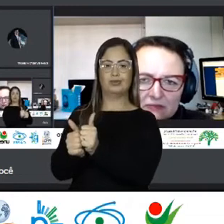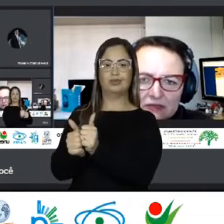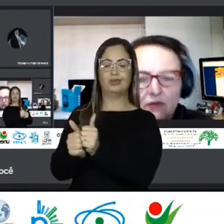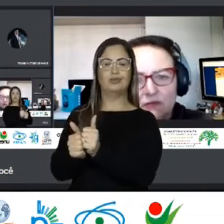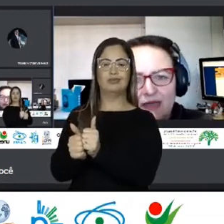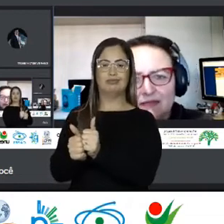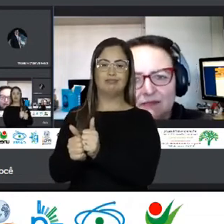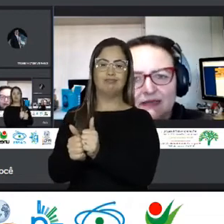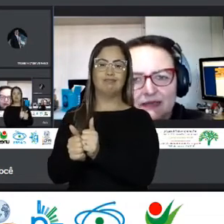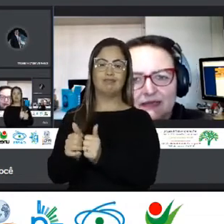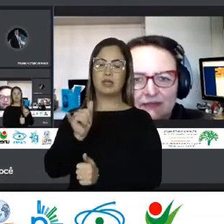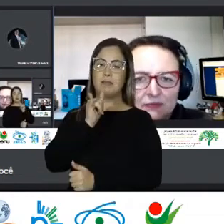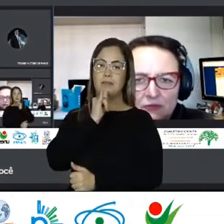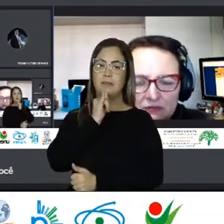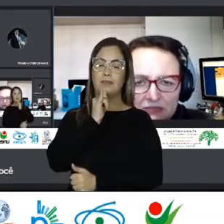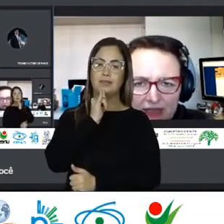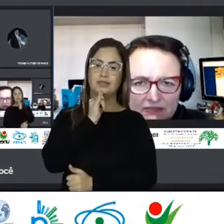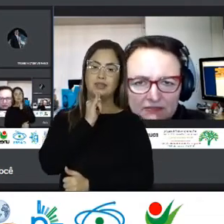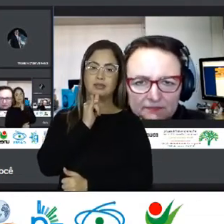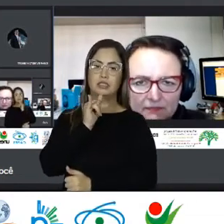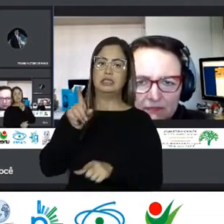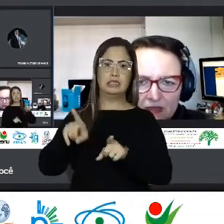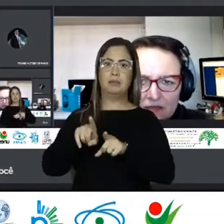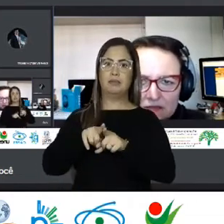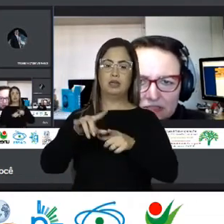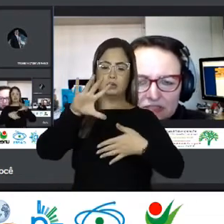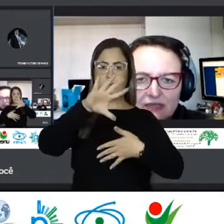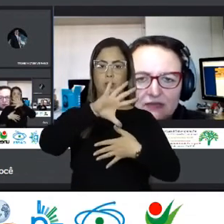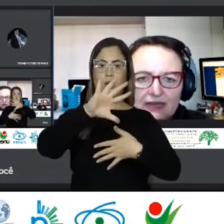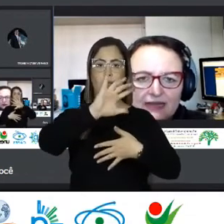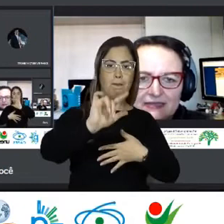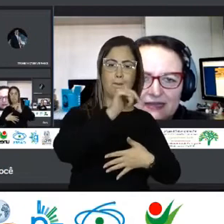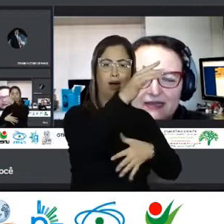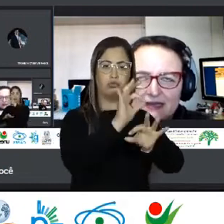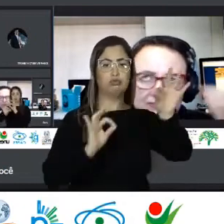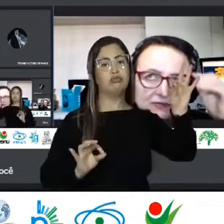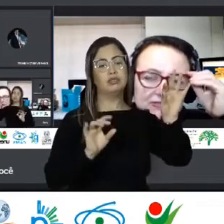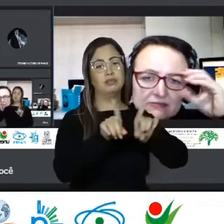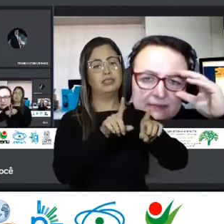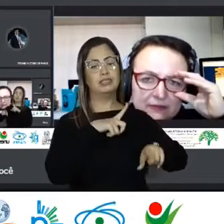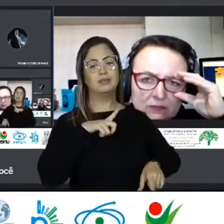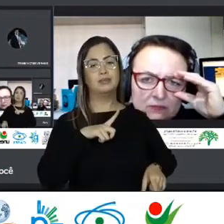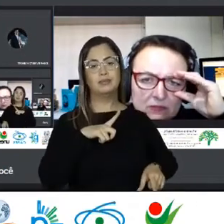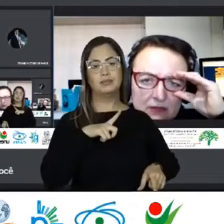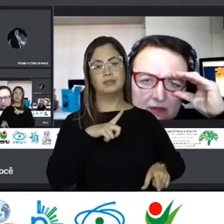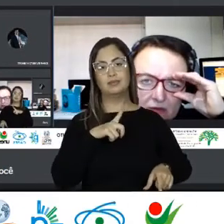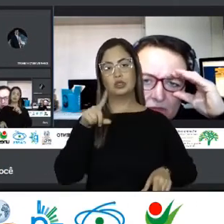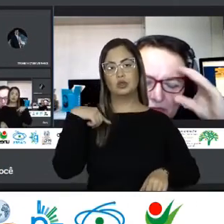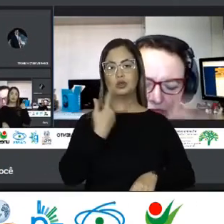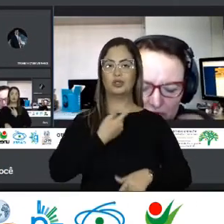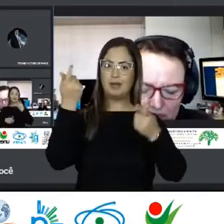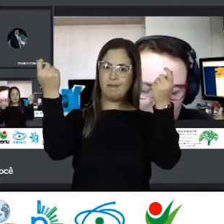Mais próximo Como há também Aquele que vem Para um outro continente Então a gente tem Que olhar A situação Sempre com